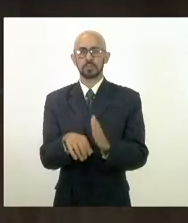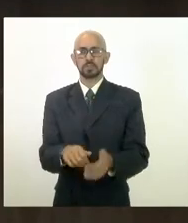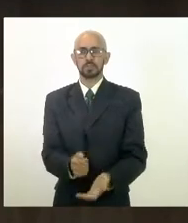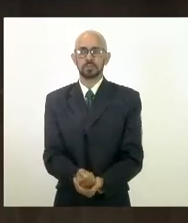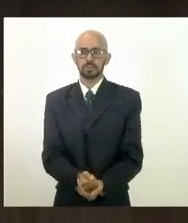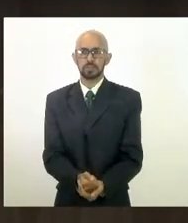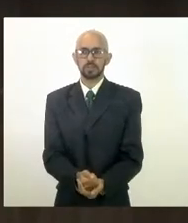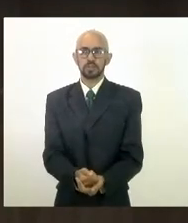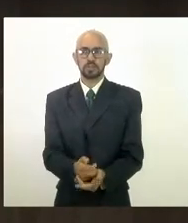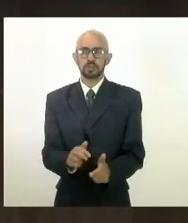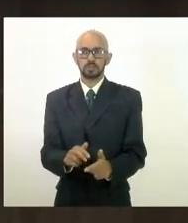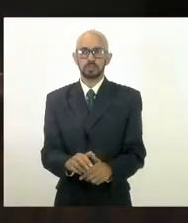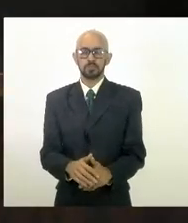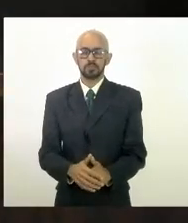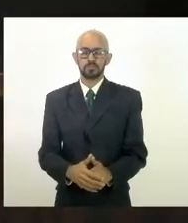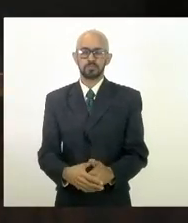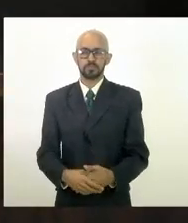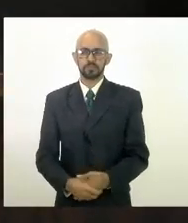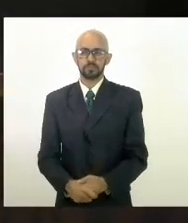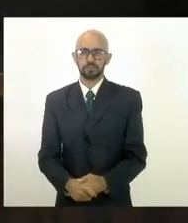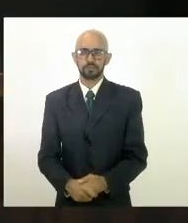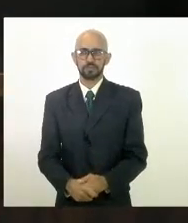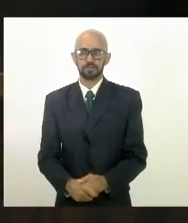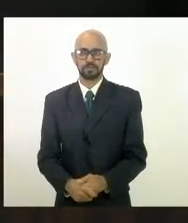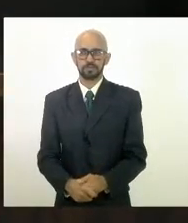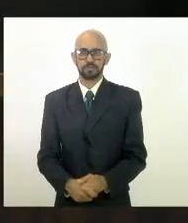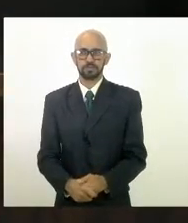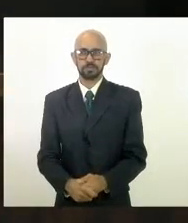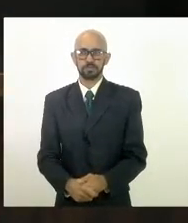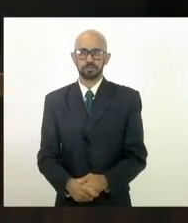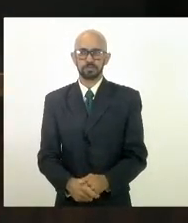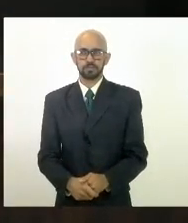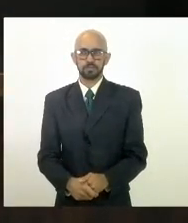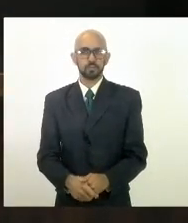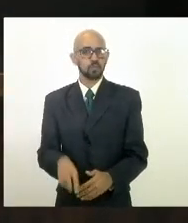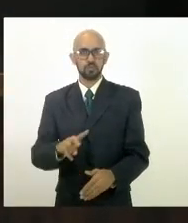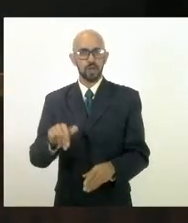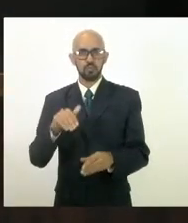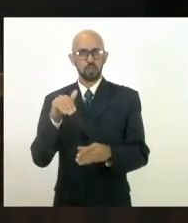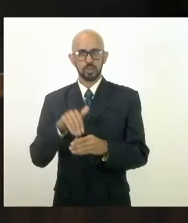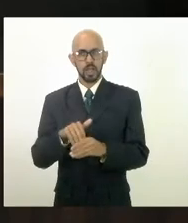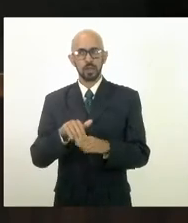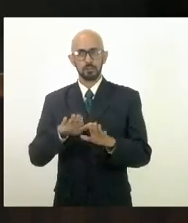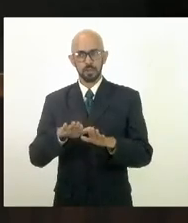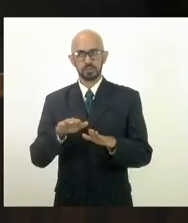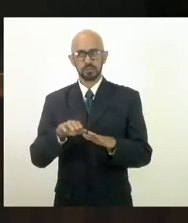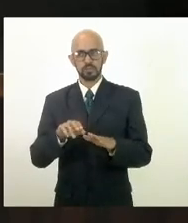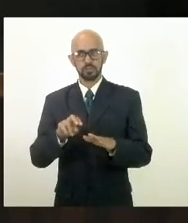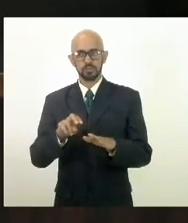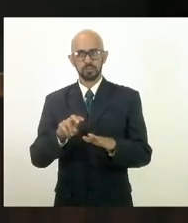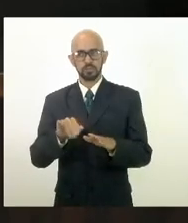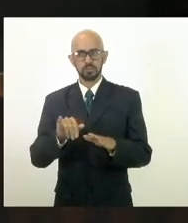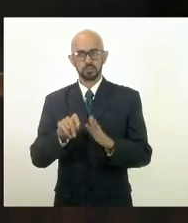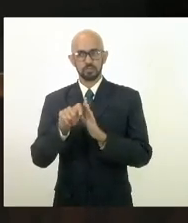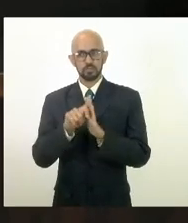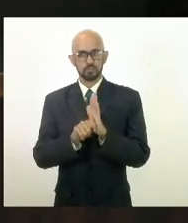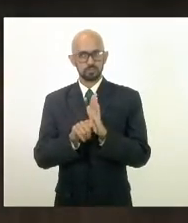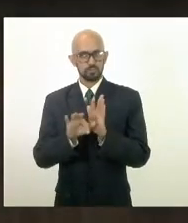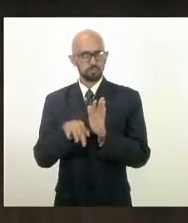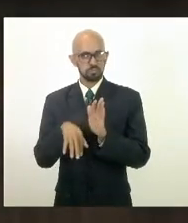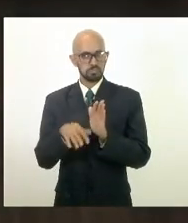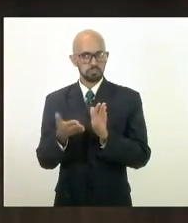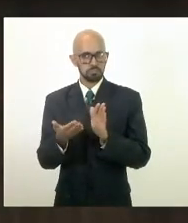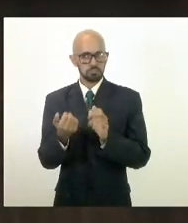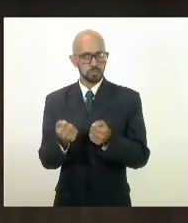parecer pela constitucionalidade com emendas pode pedir forma inclusive não vai votar porque vai para a redação final mas redação do vencido então